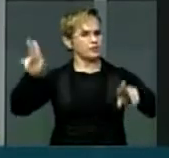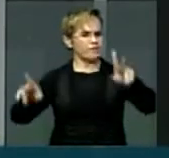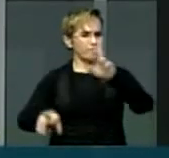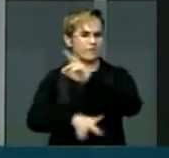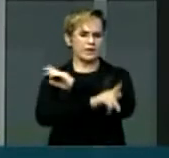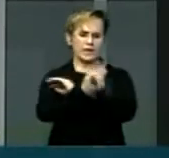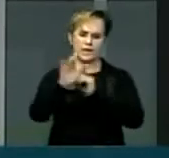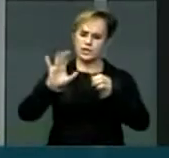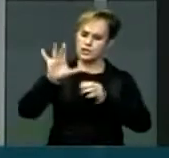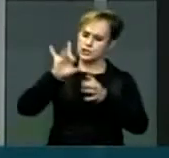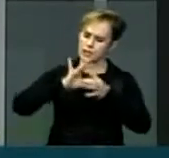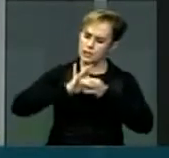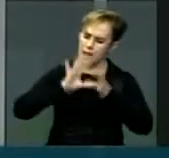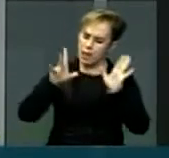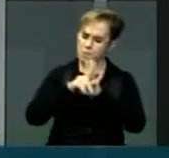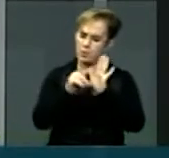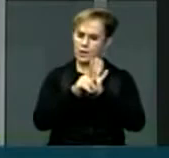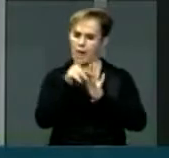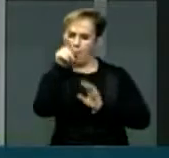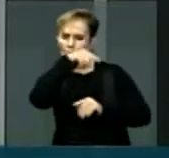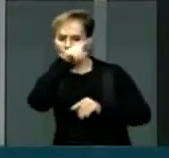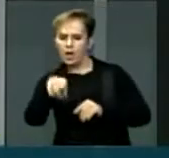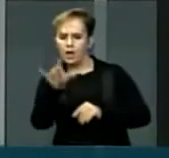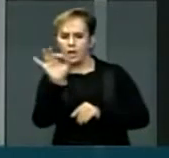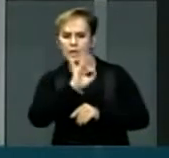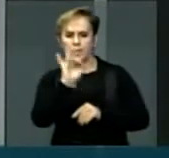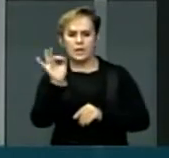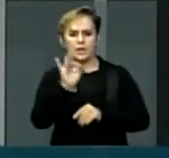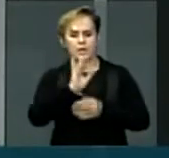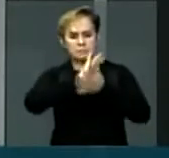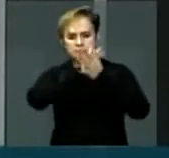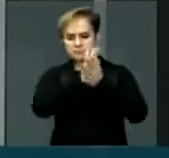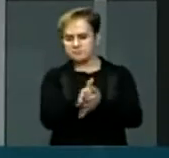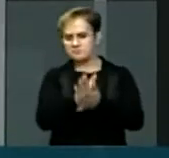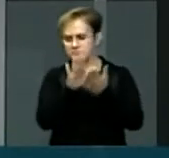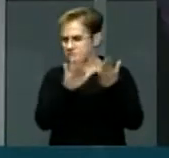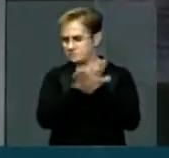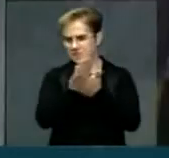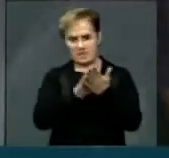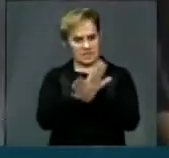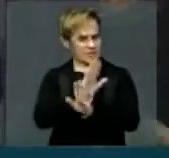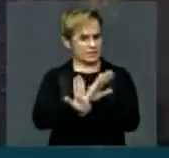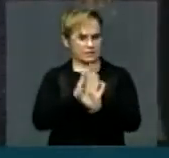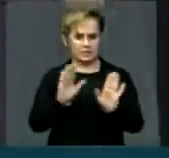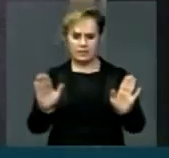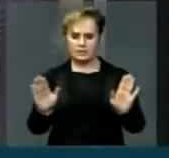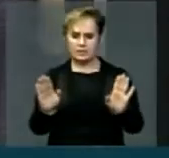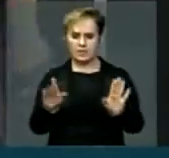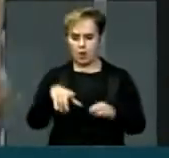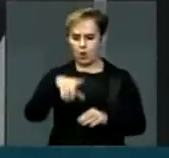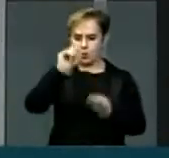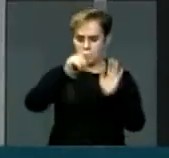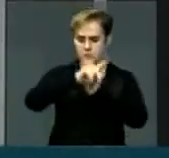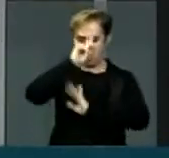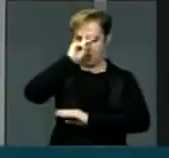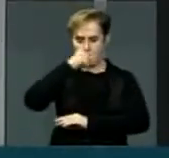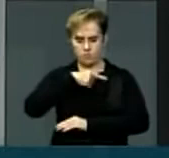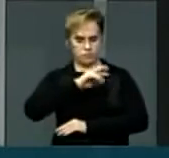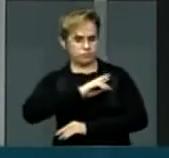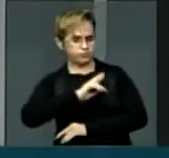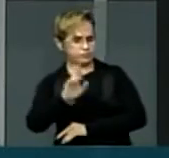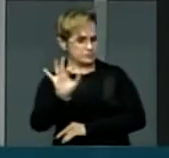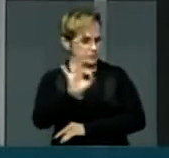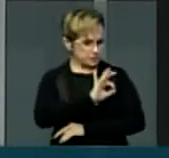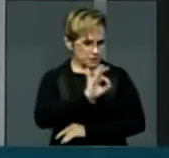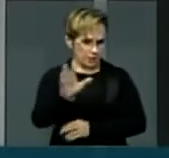caráter democrático, sem censura, sem discriminar por cor partidária, por opção religiosa, por